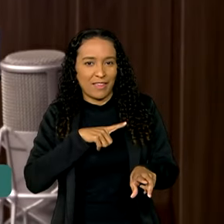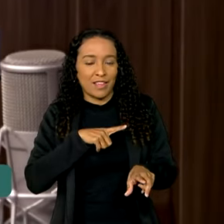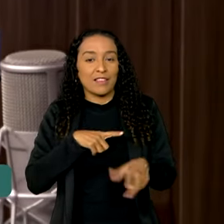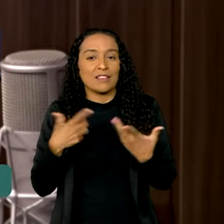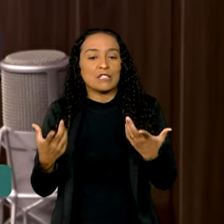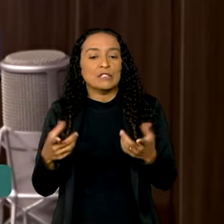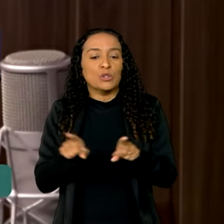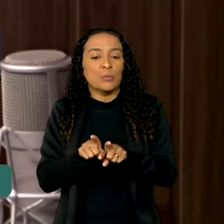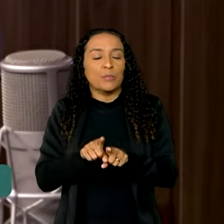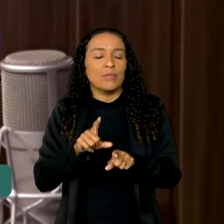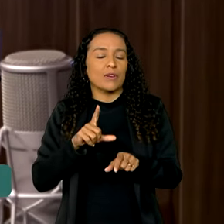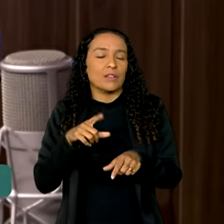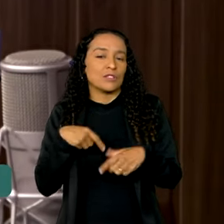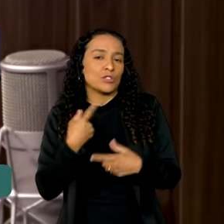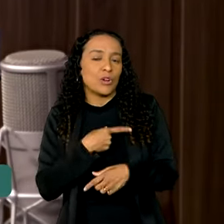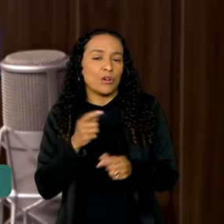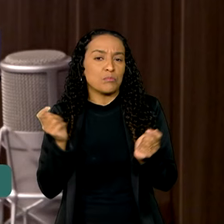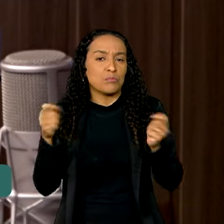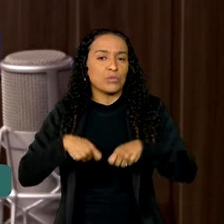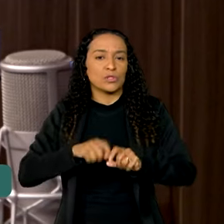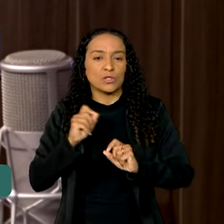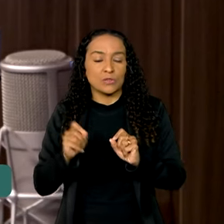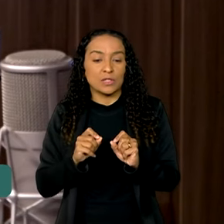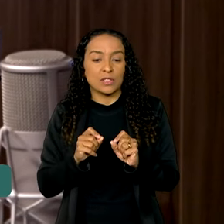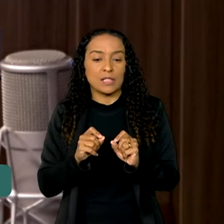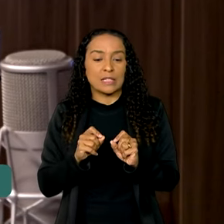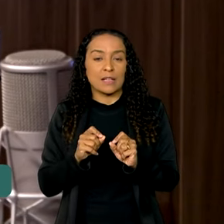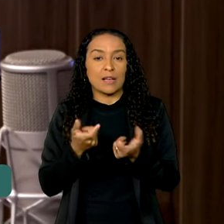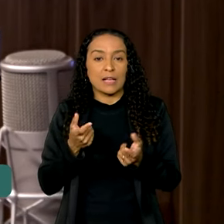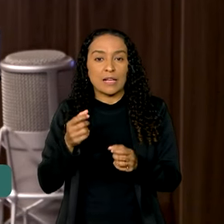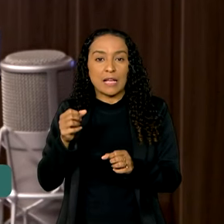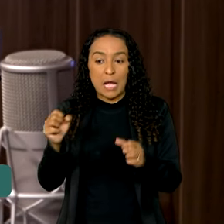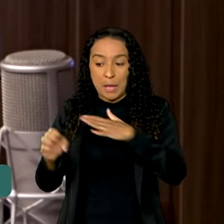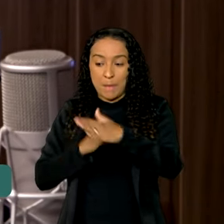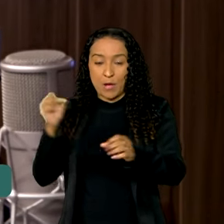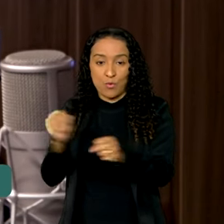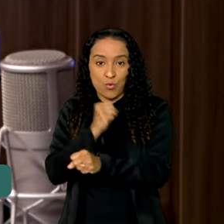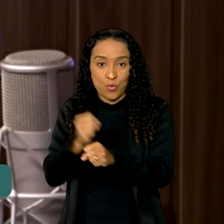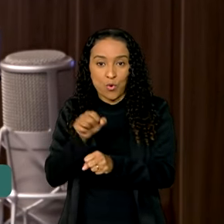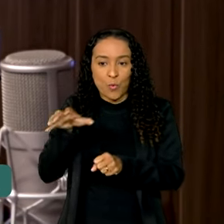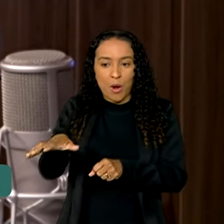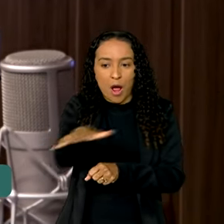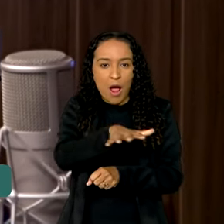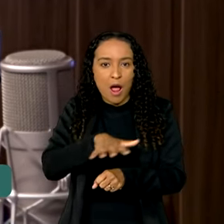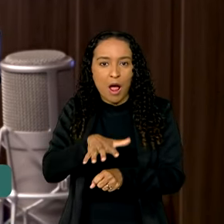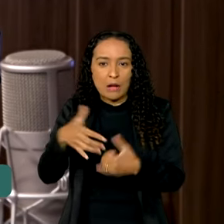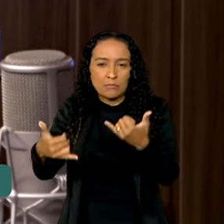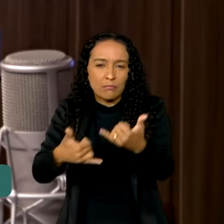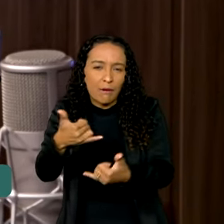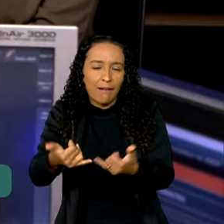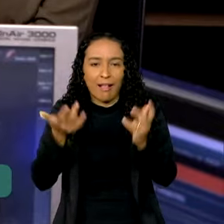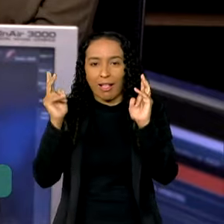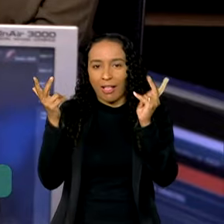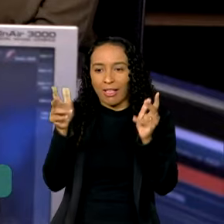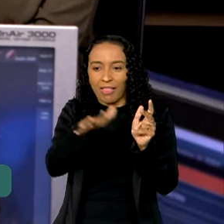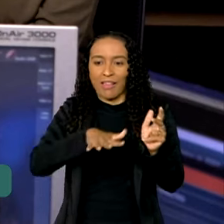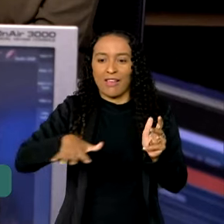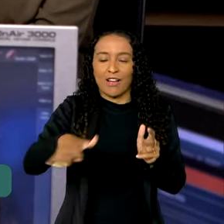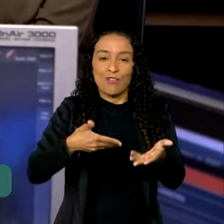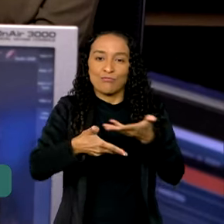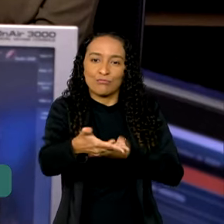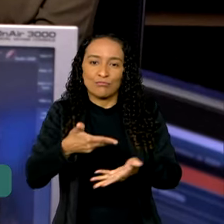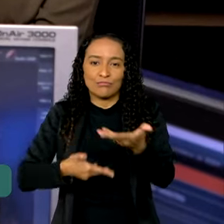condomínios. E a gente também possibilitou para que as construtoras, nesses espaços também de lazer, nesse espaço de